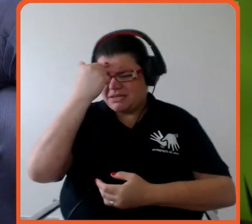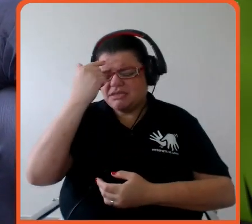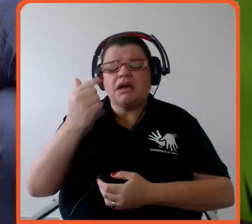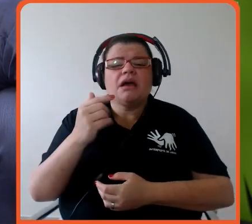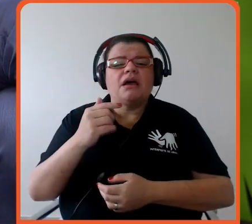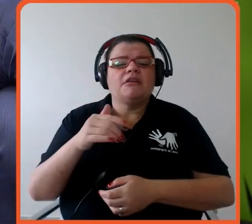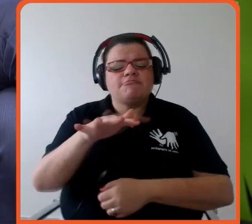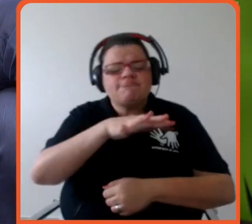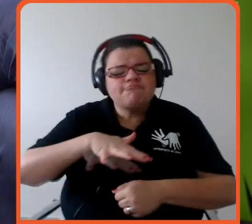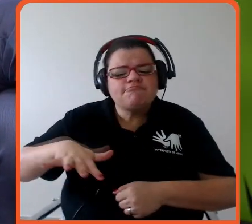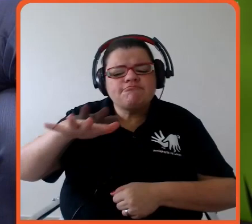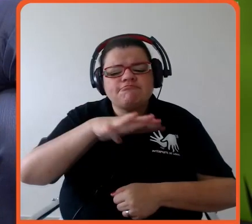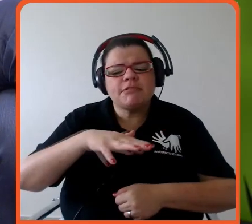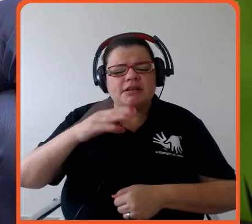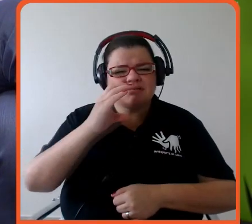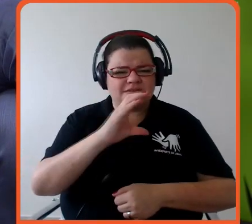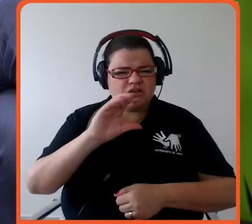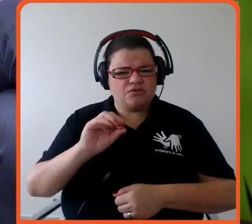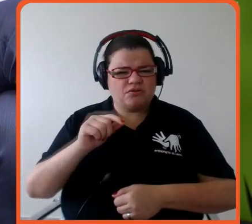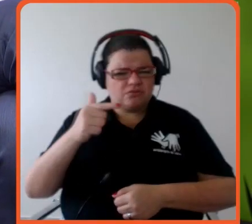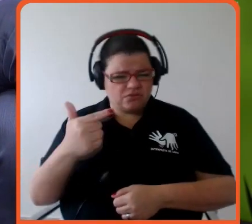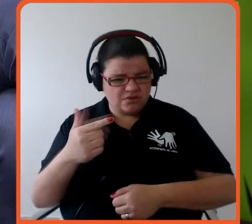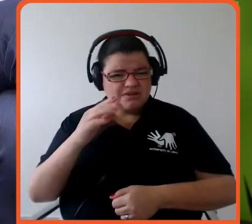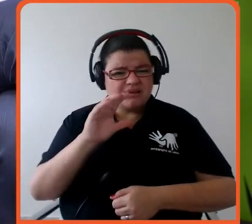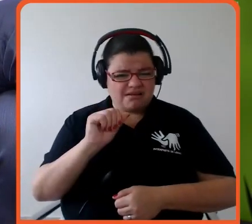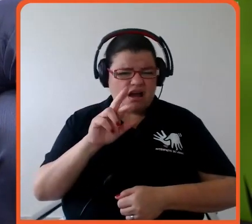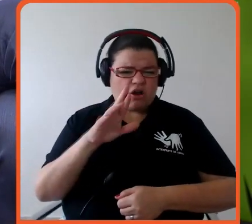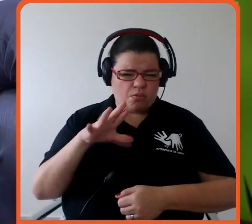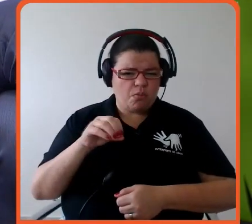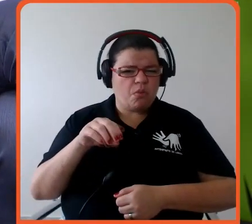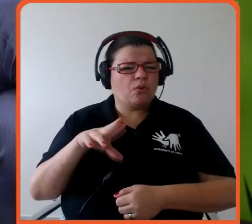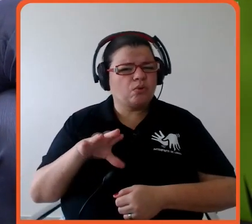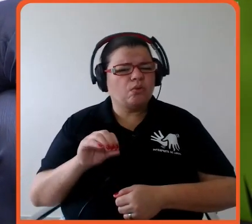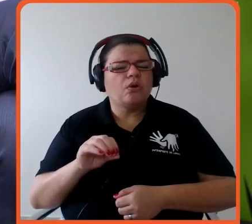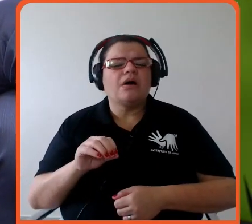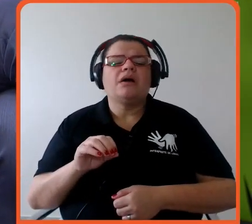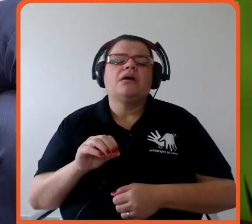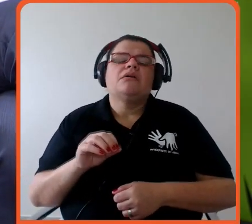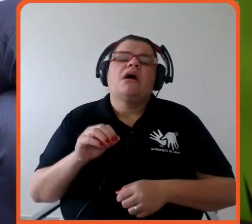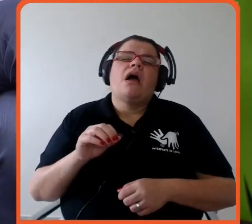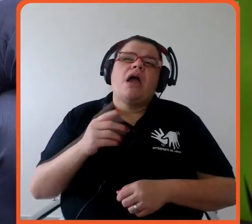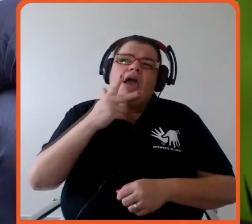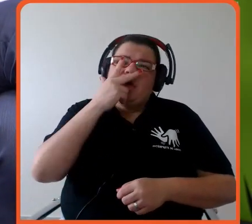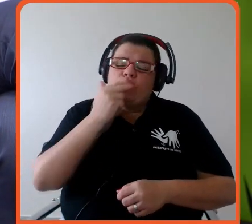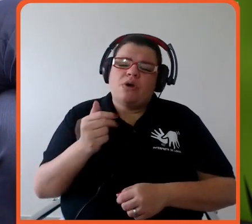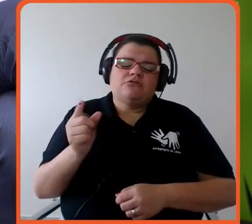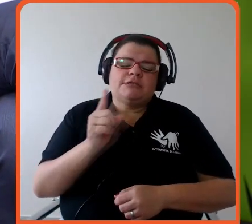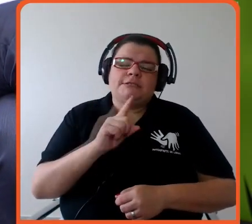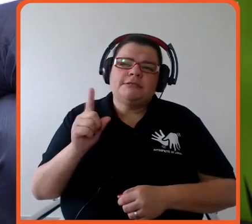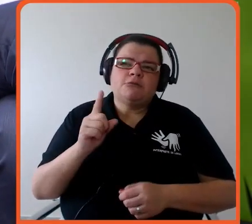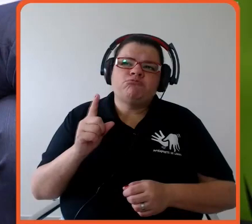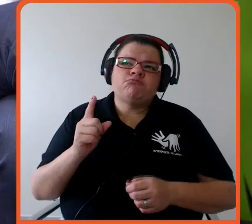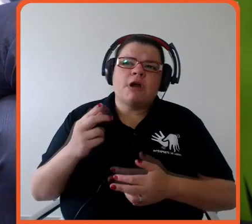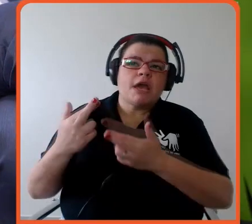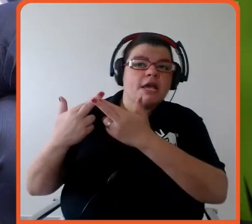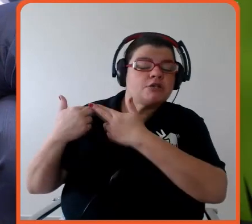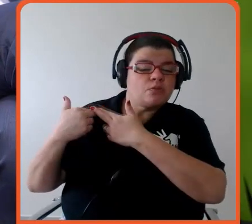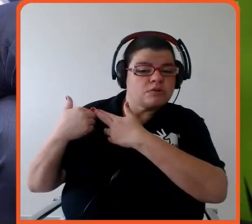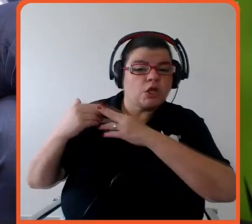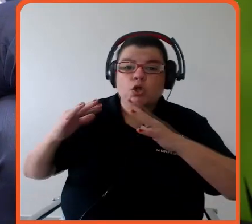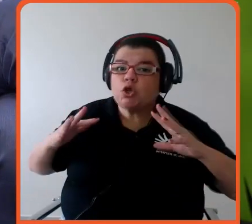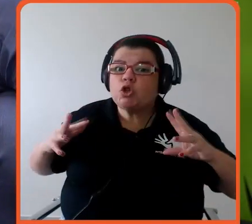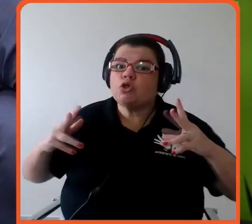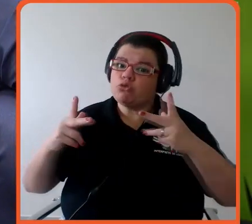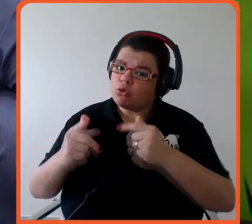às vezes ele é tido como panaceia para muitas coisas eu acho que isso não exime de todas as empresas em todos os setores